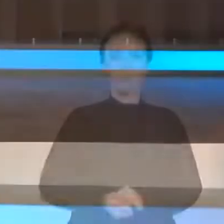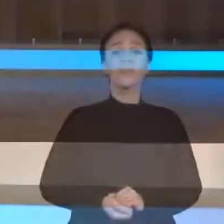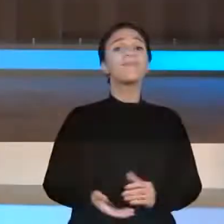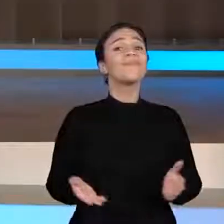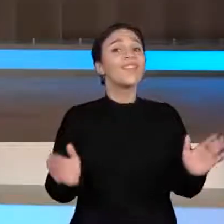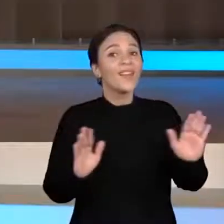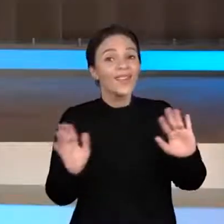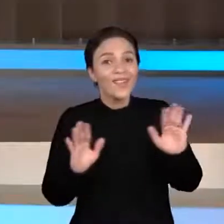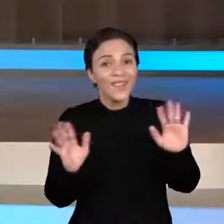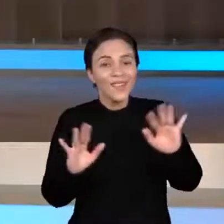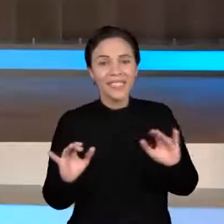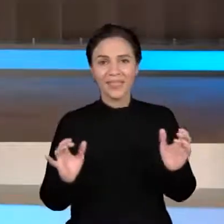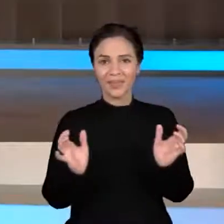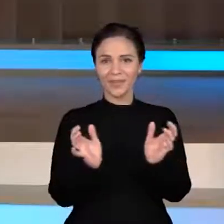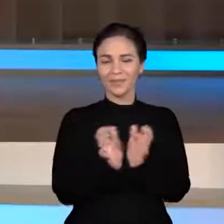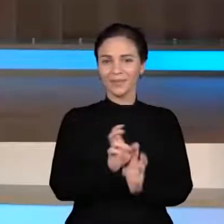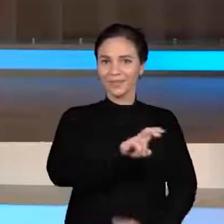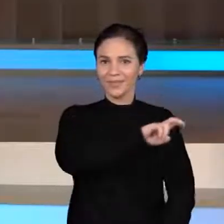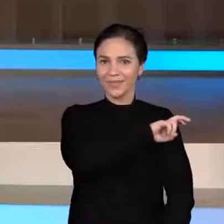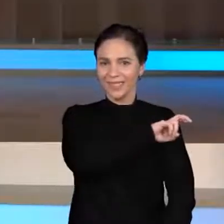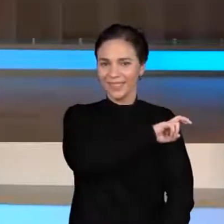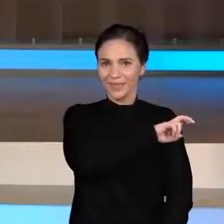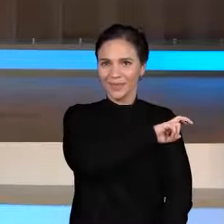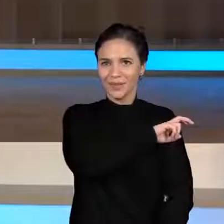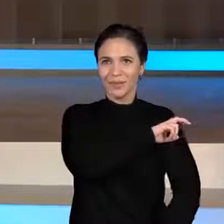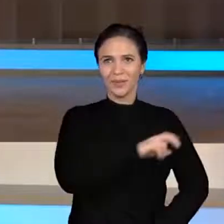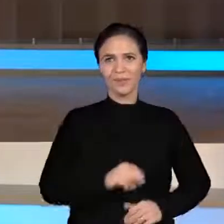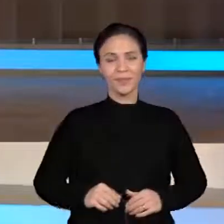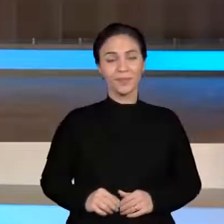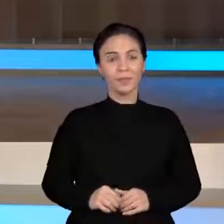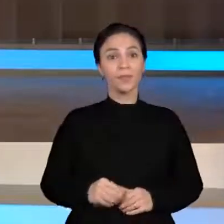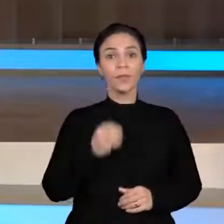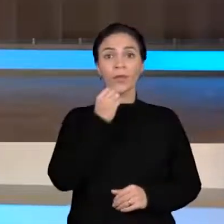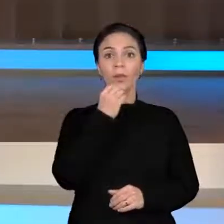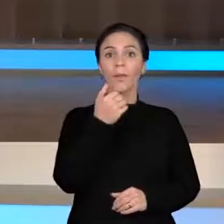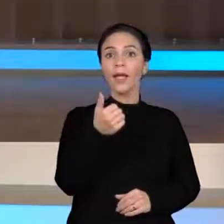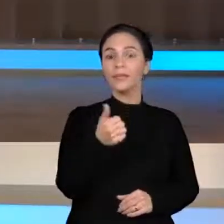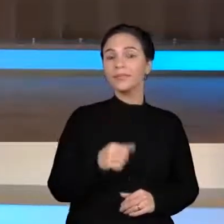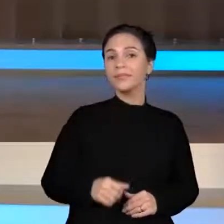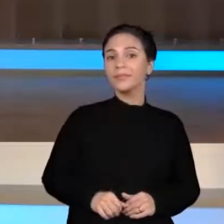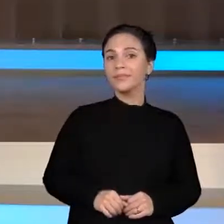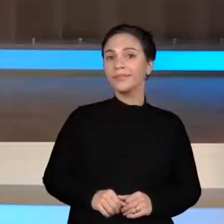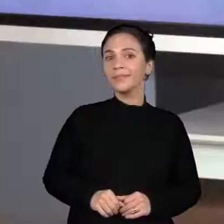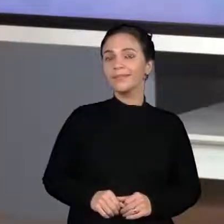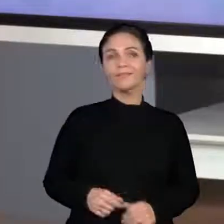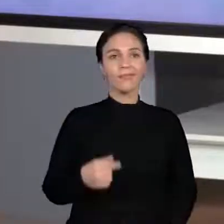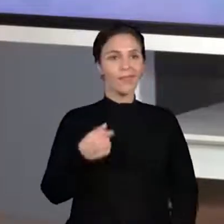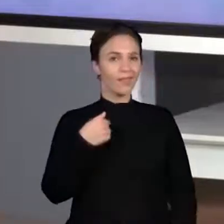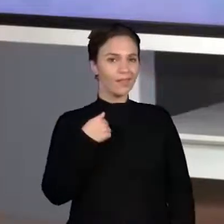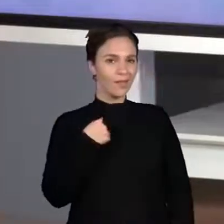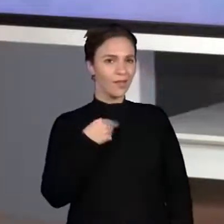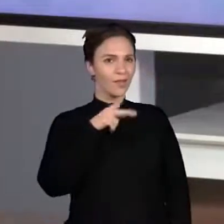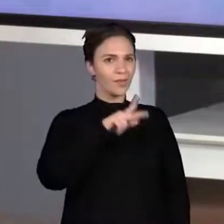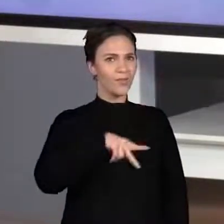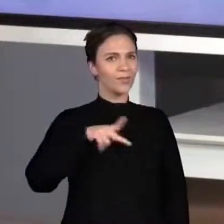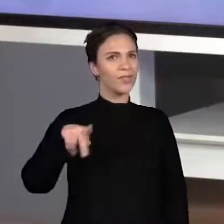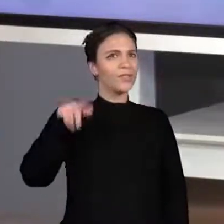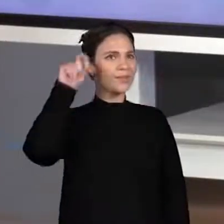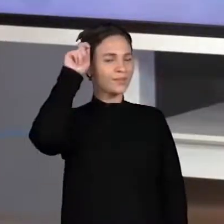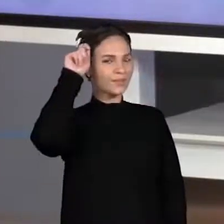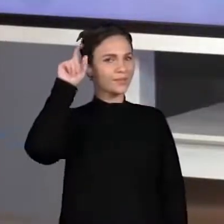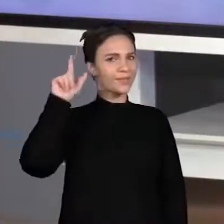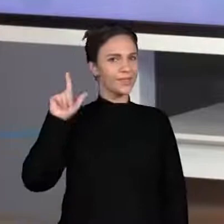Olá, turminha do quinto ano. Tudo bem aí com vocês? Eu sou a professora Nalu